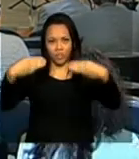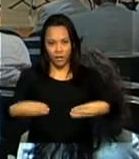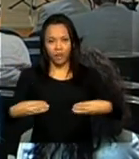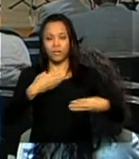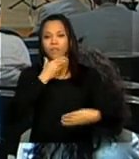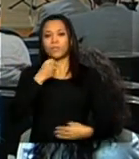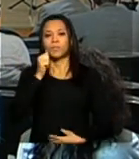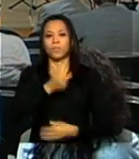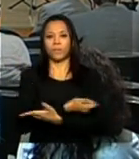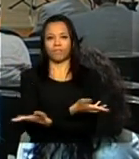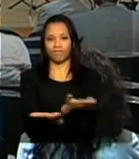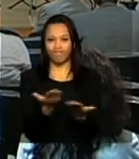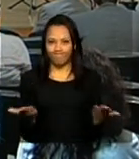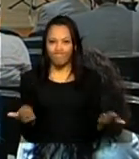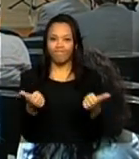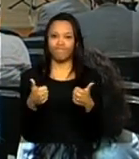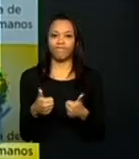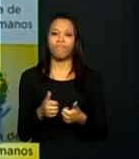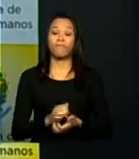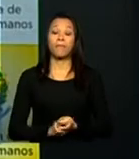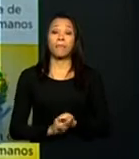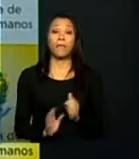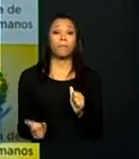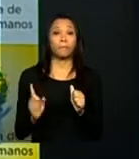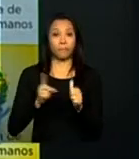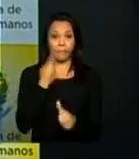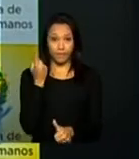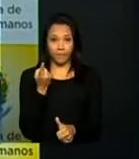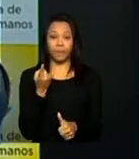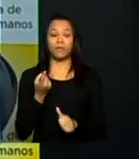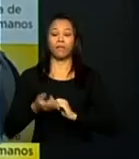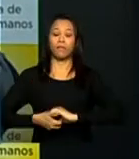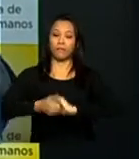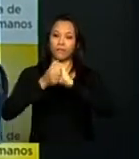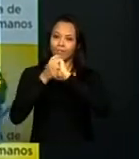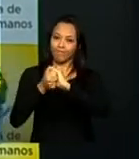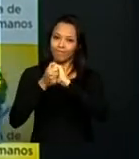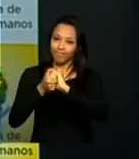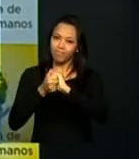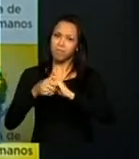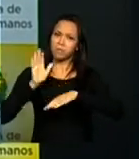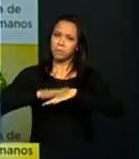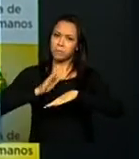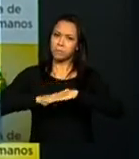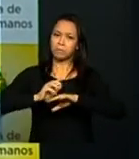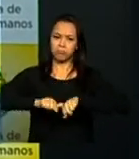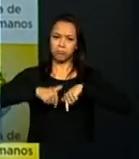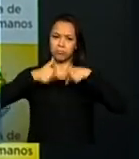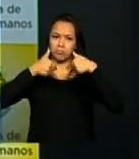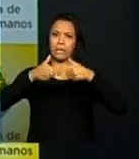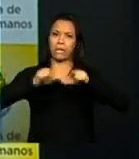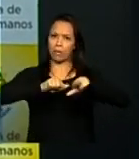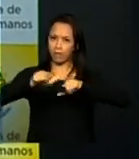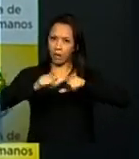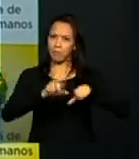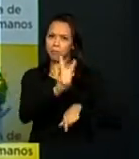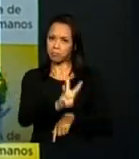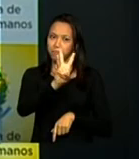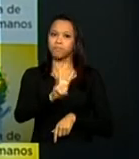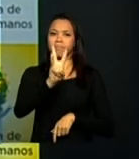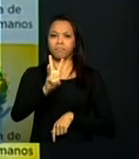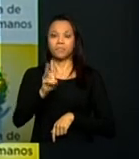Senhoras e senhores, primeiro eu queria parabenizar a iniciativa por parte da Secretaria de Direitos Humanos.